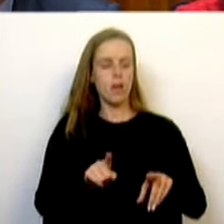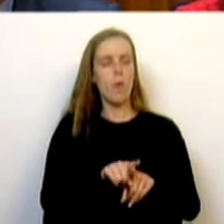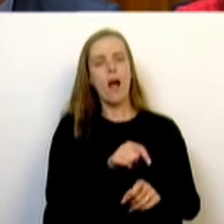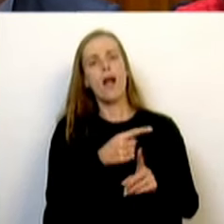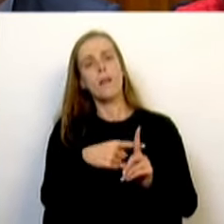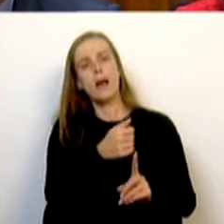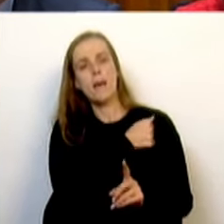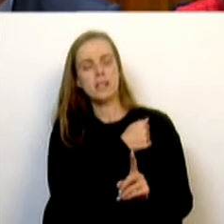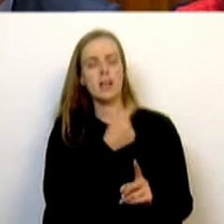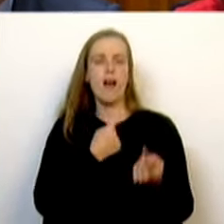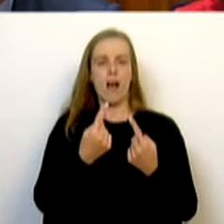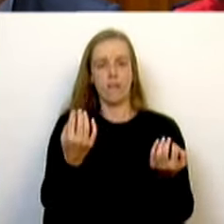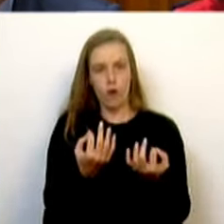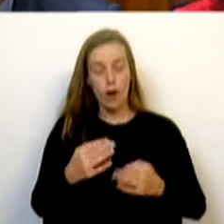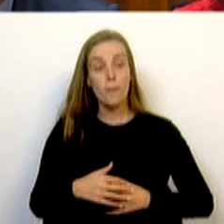pretendem dizer,